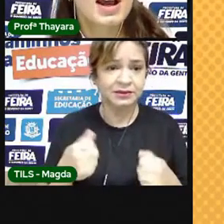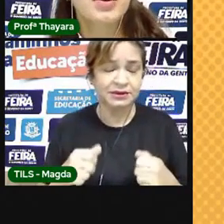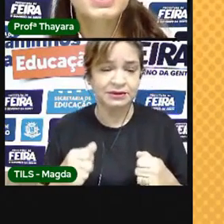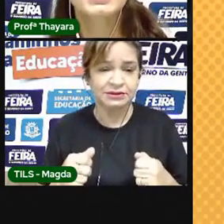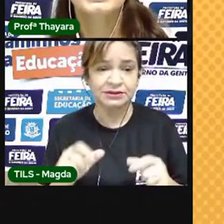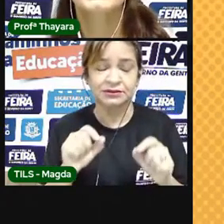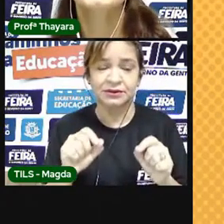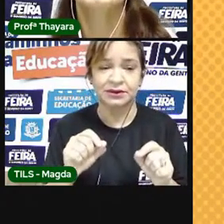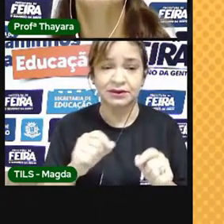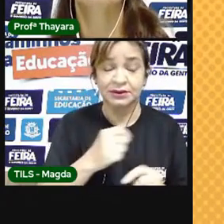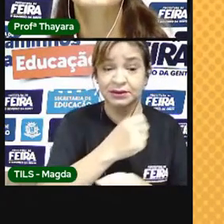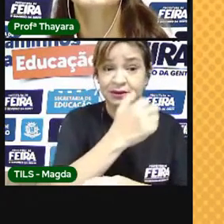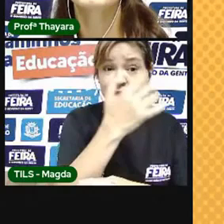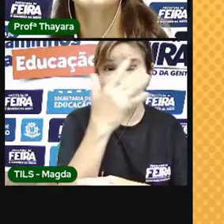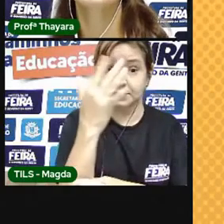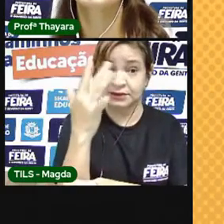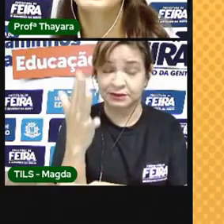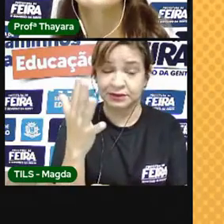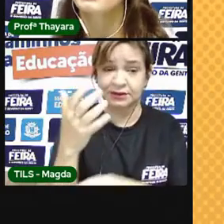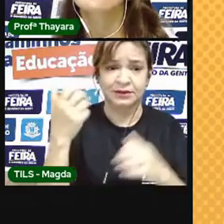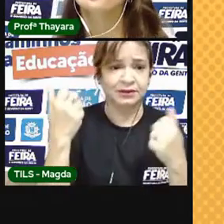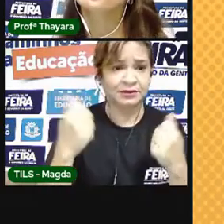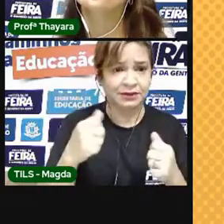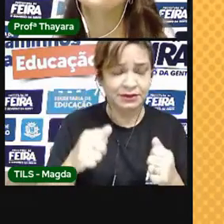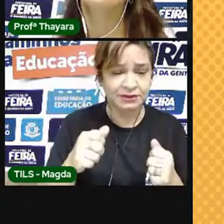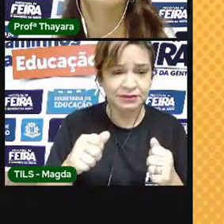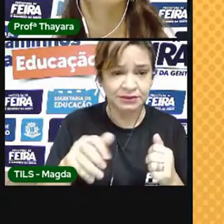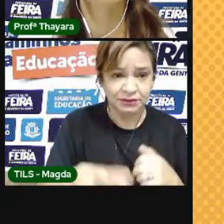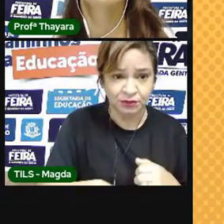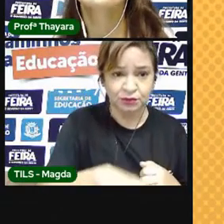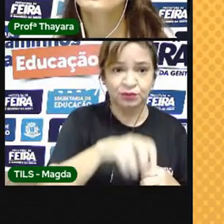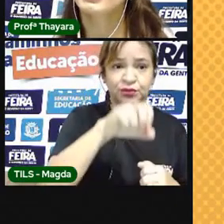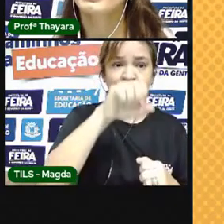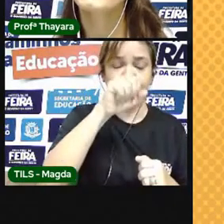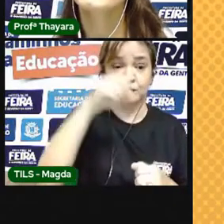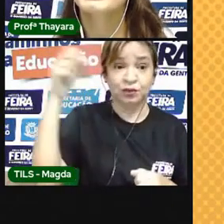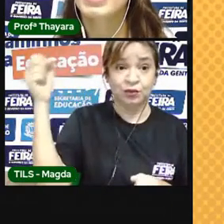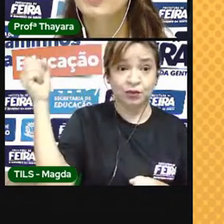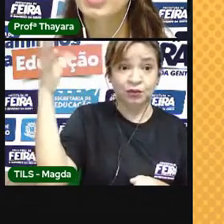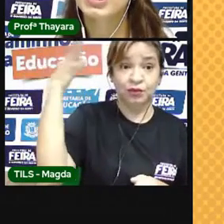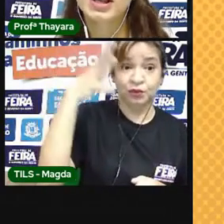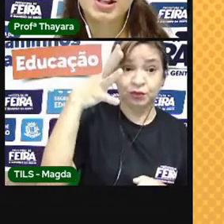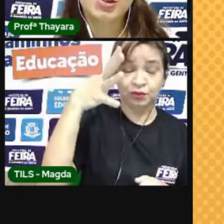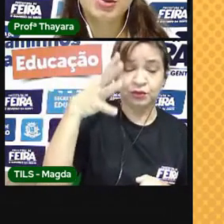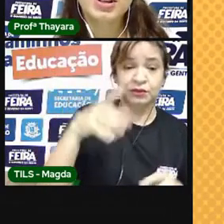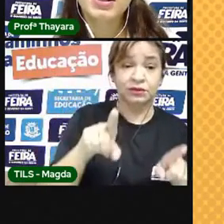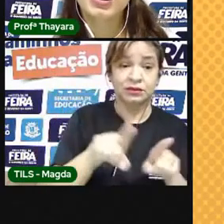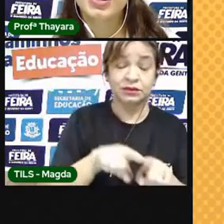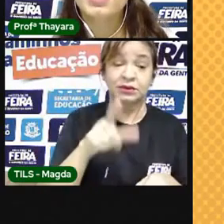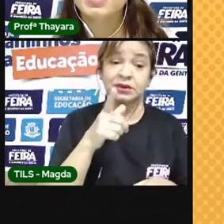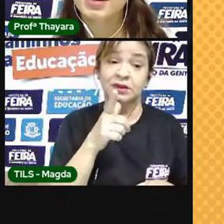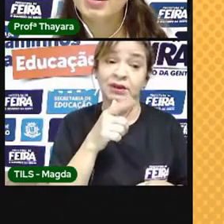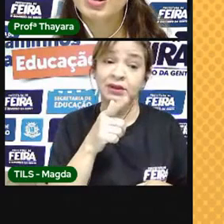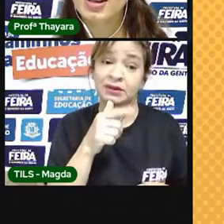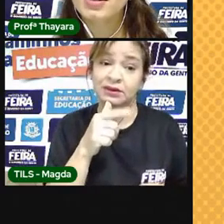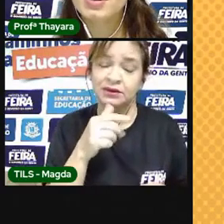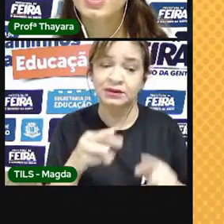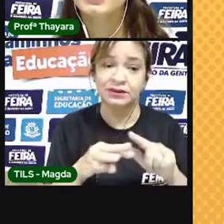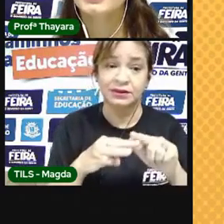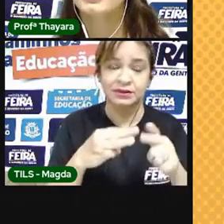plantas e as algas, eles precisam de gás carbônico, luz solar e água. E eles juntam esses três